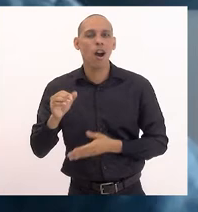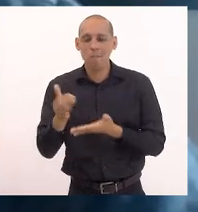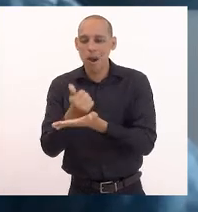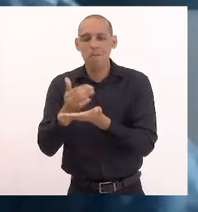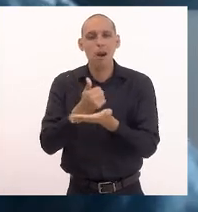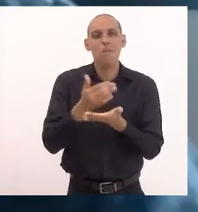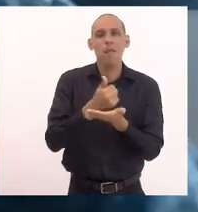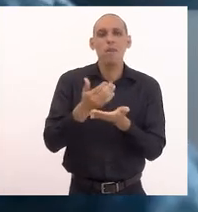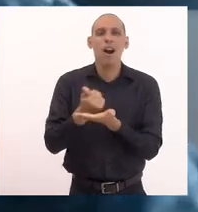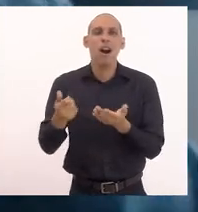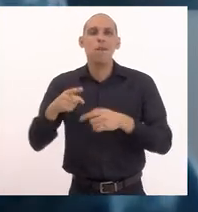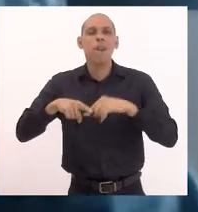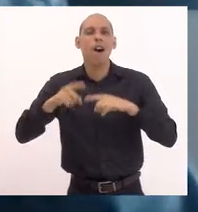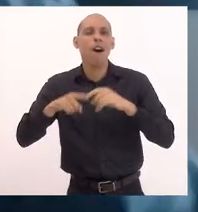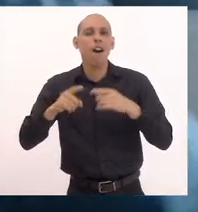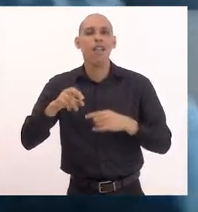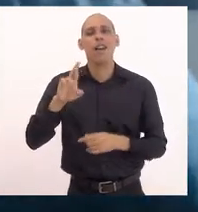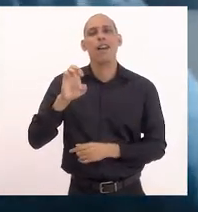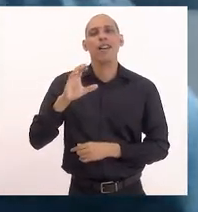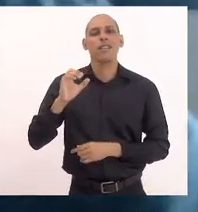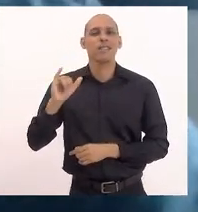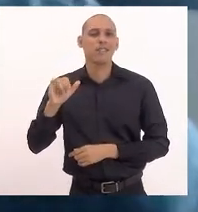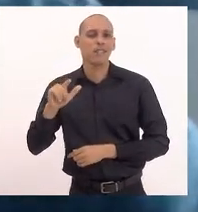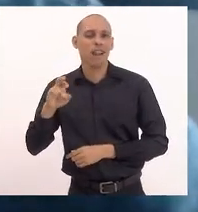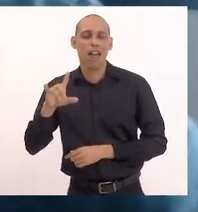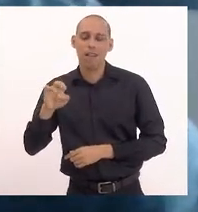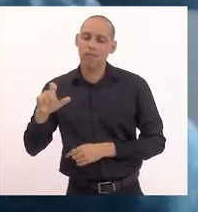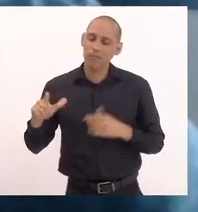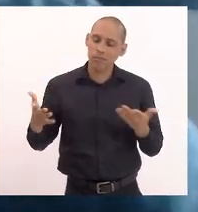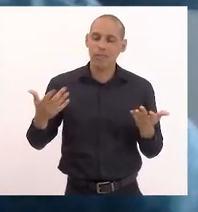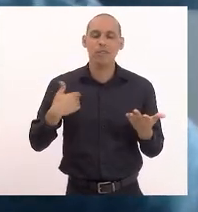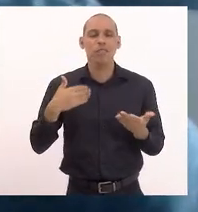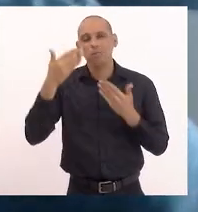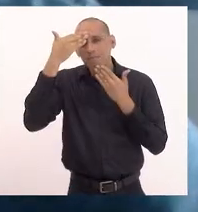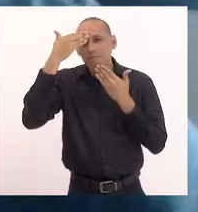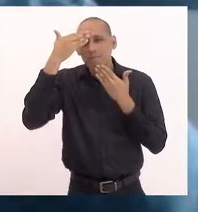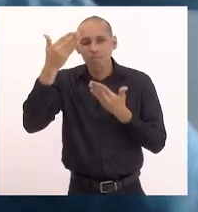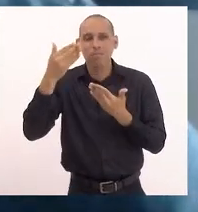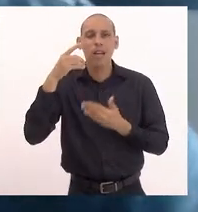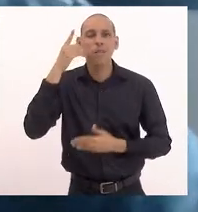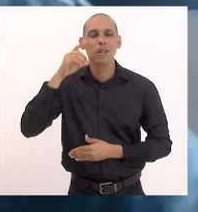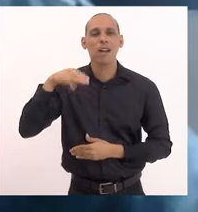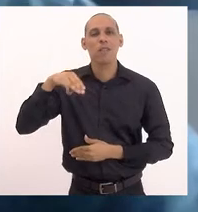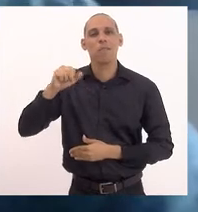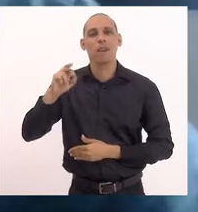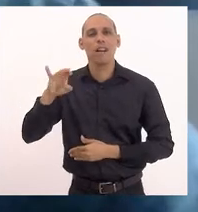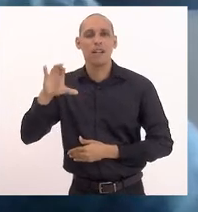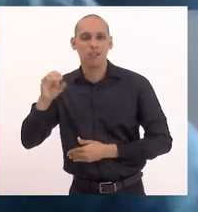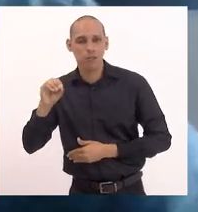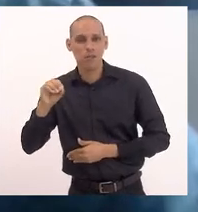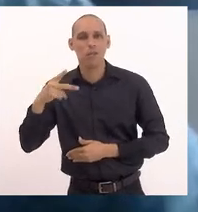deputadas, deputados, eu queria agradecer especialmente o deputado Márcio Pacheco,